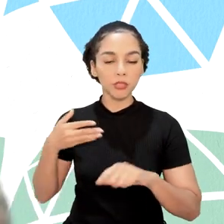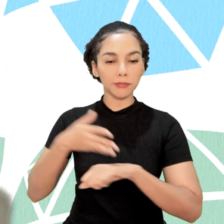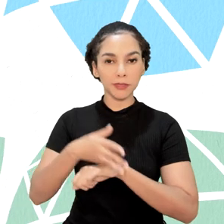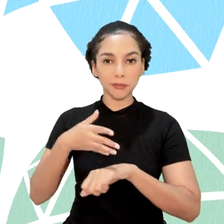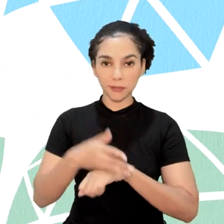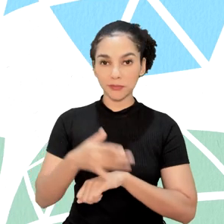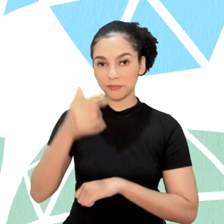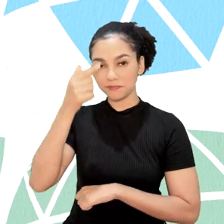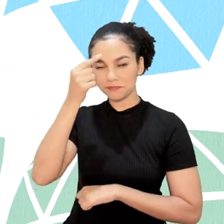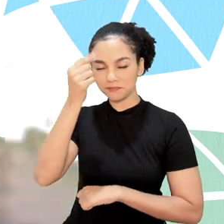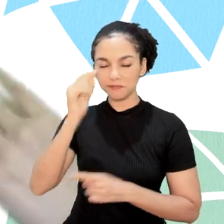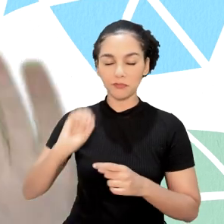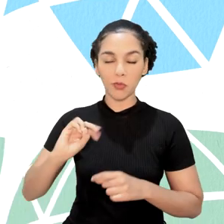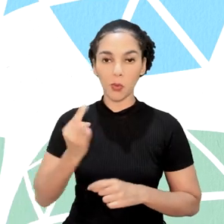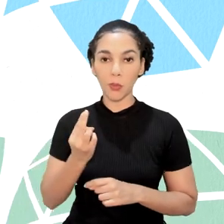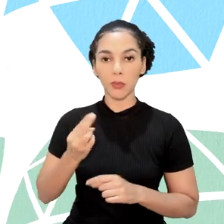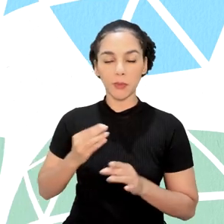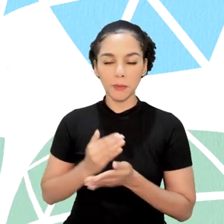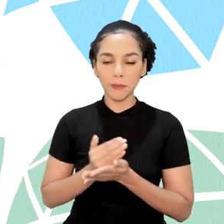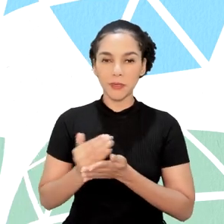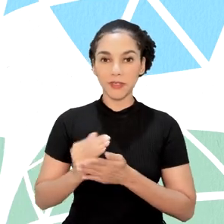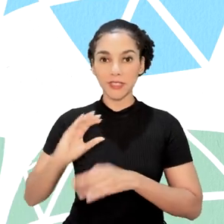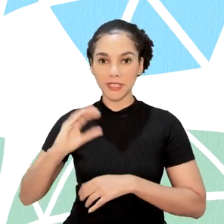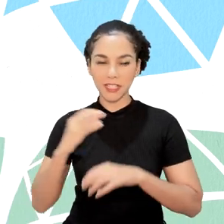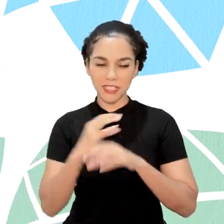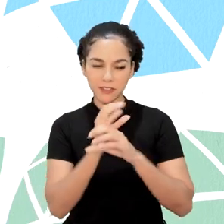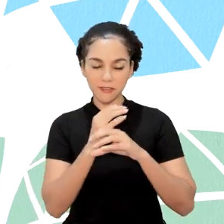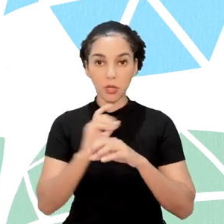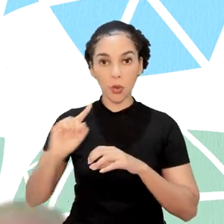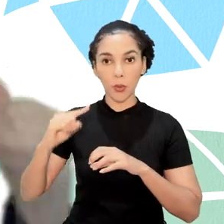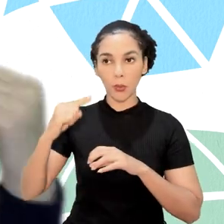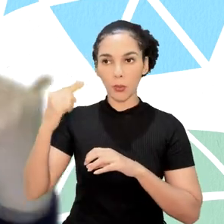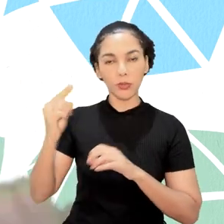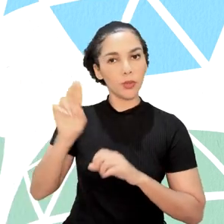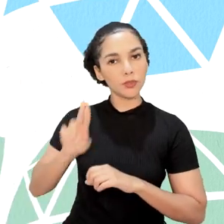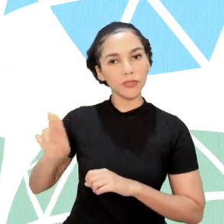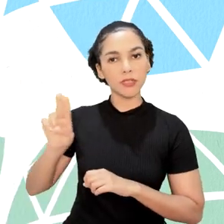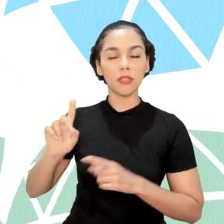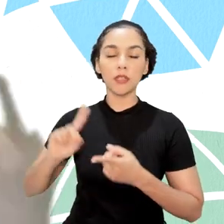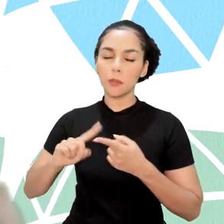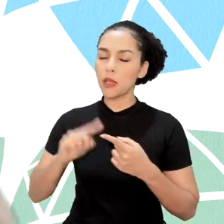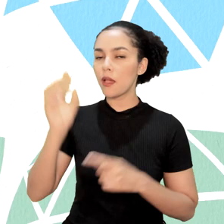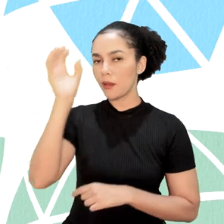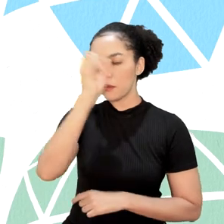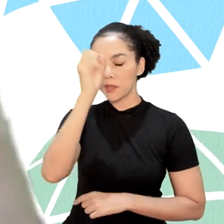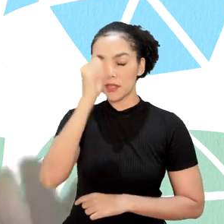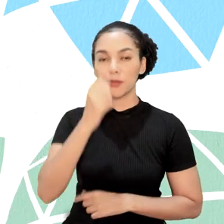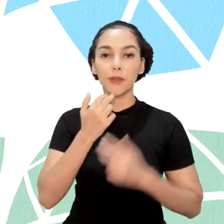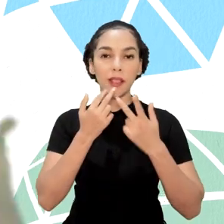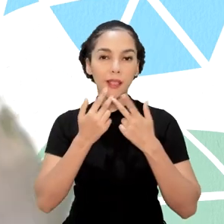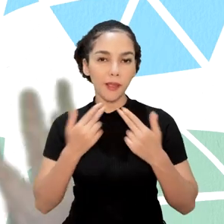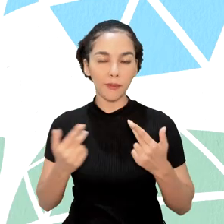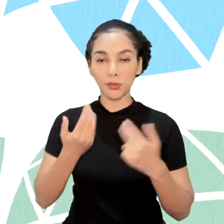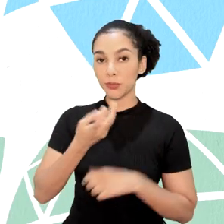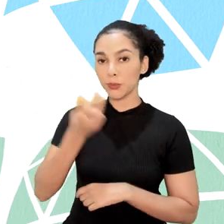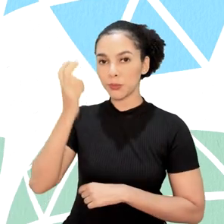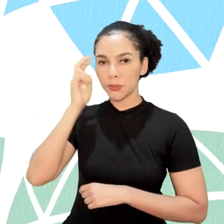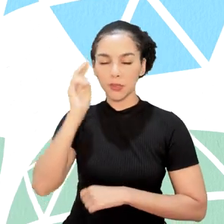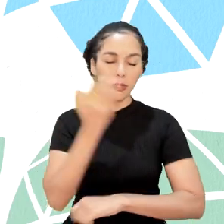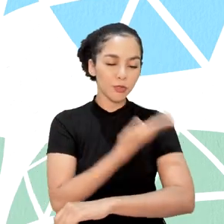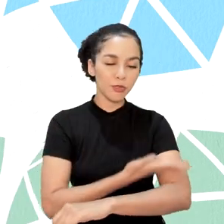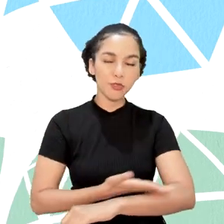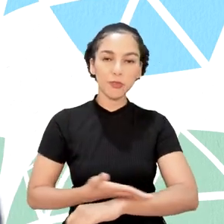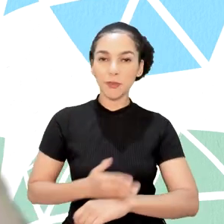e iniciação científica em outra universidade, aprendendo línguas, culturas e hábitos de outros